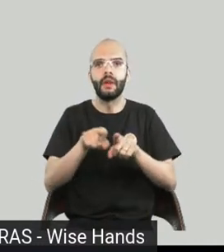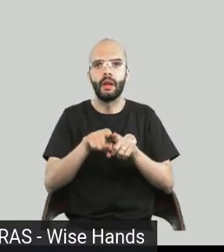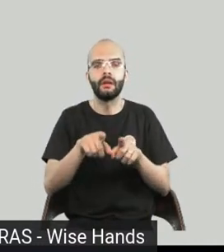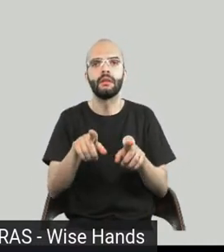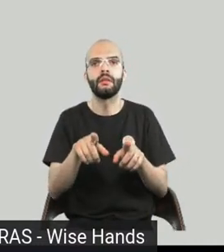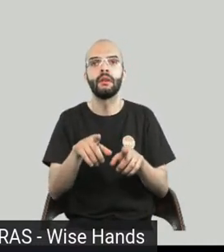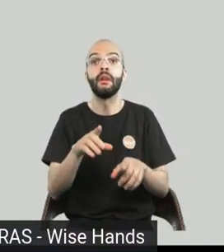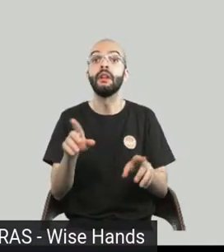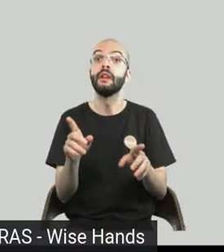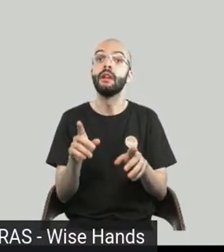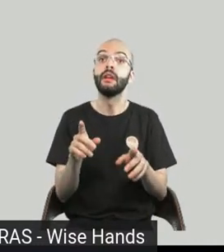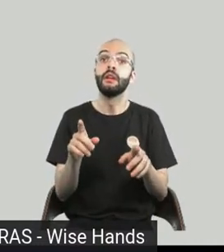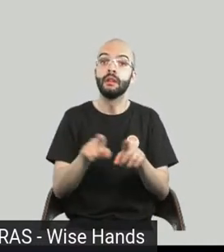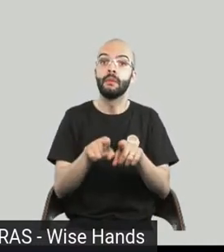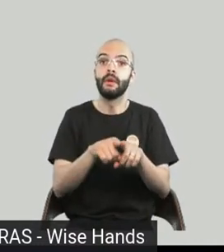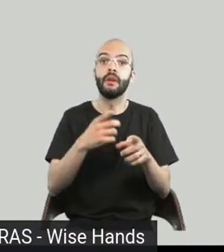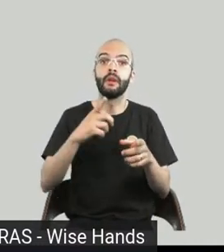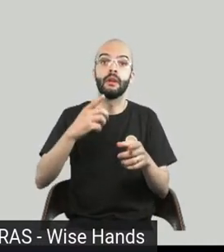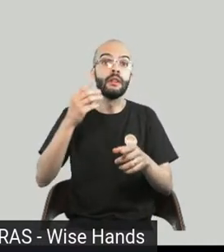por aqui hoje.